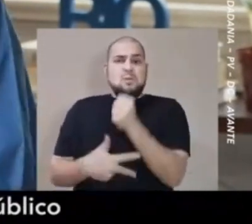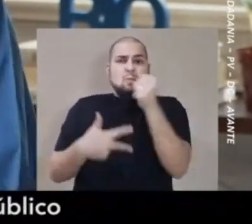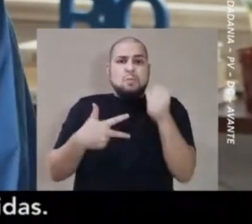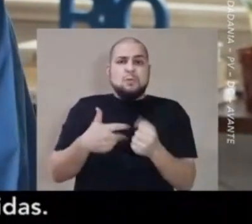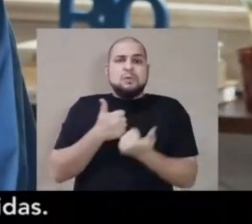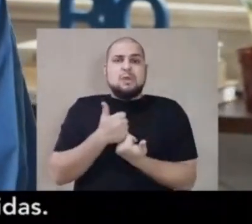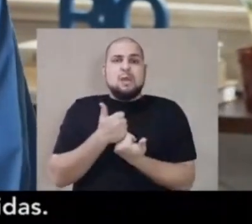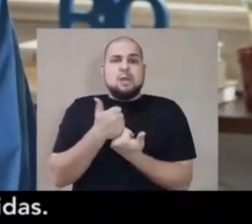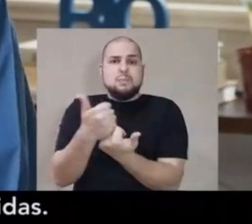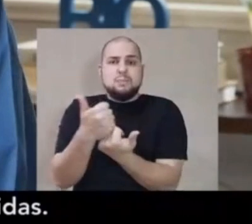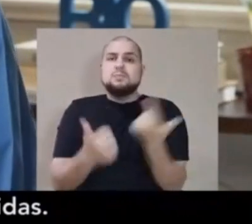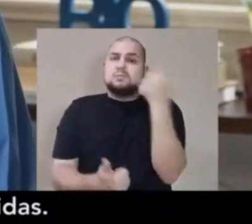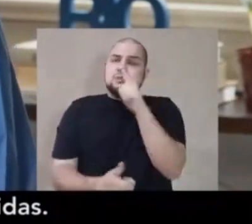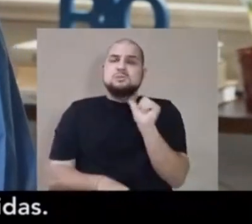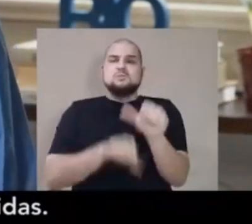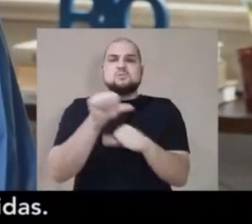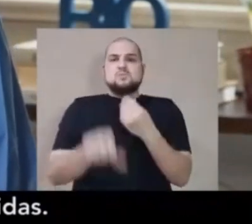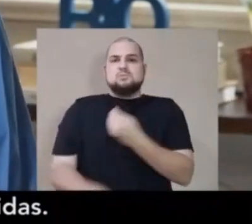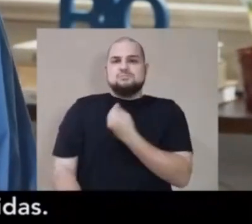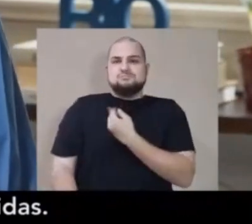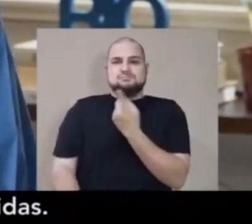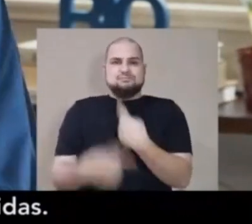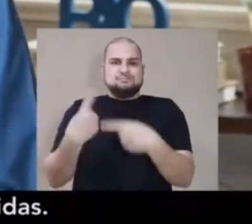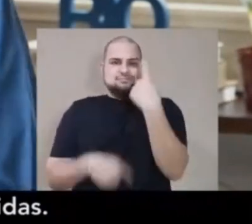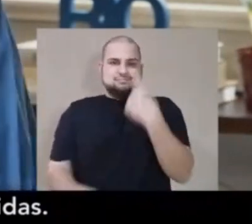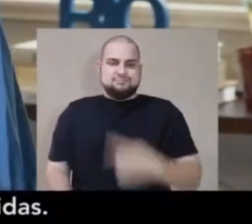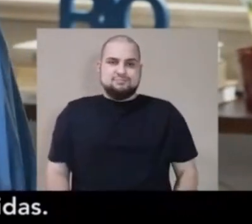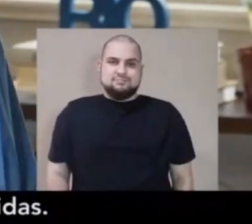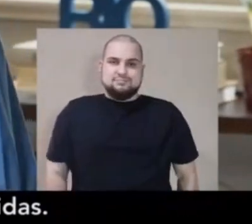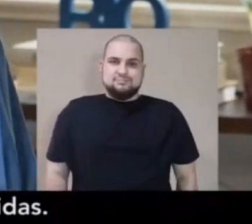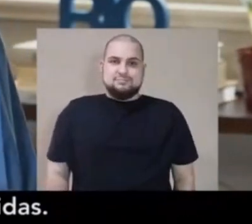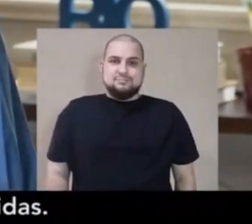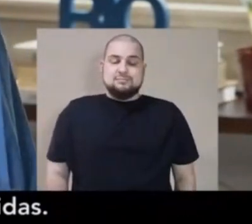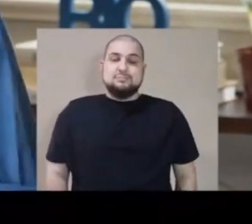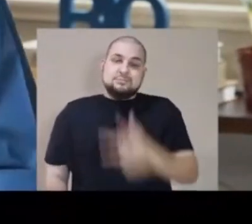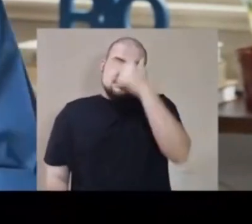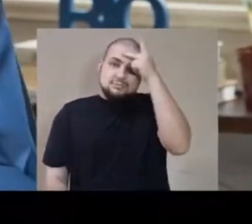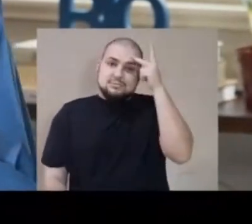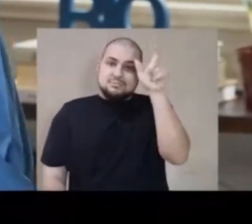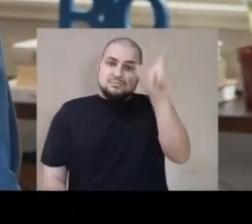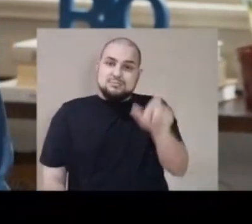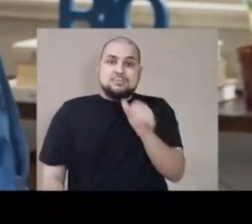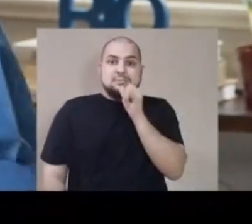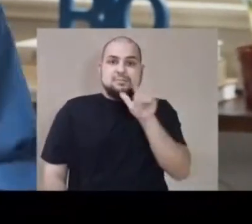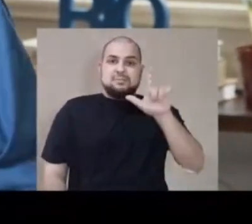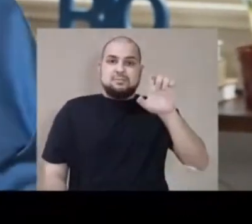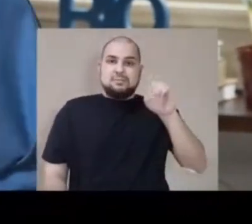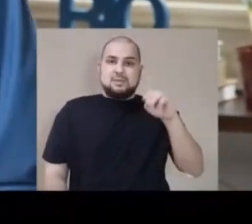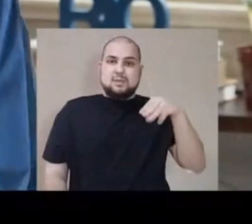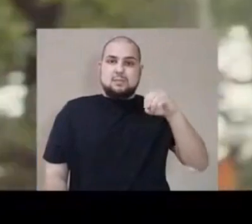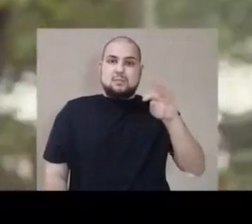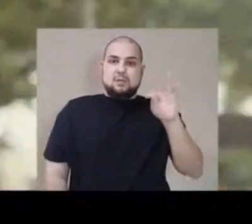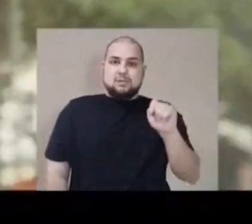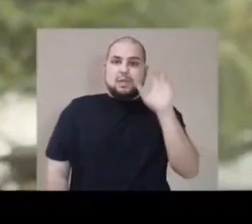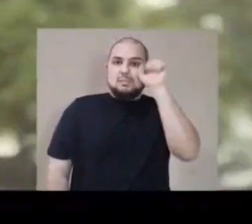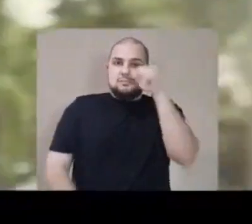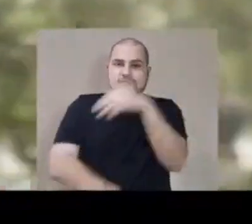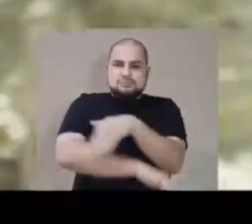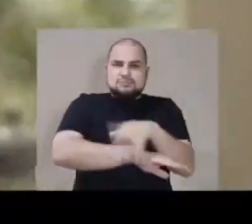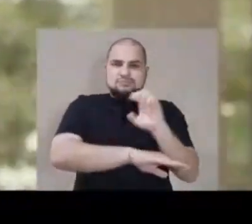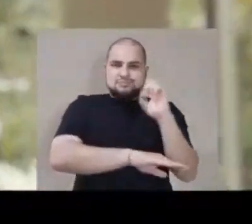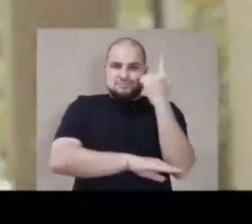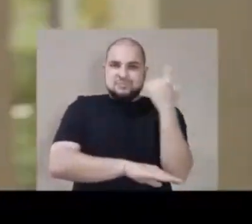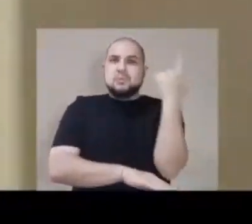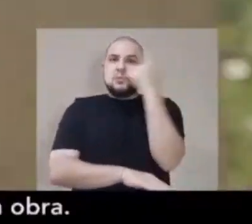público Para desenvolverem seu potencial e transformarem suas vidas Pessoas como Léo Mota, um ex-morador de rua que se tornou